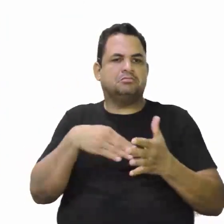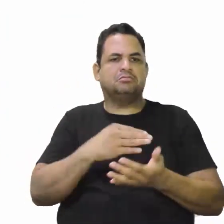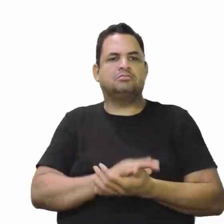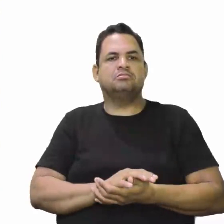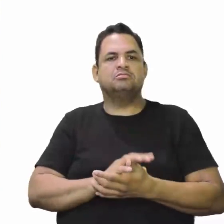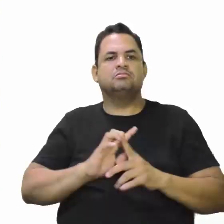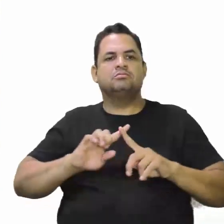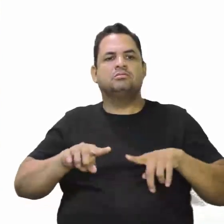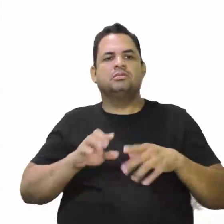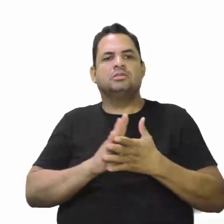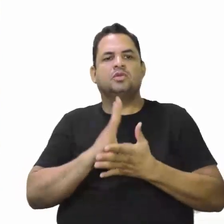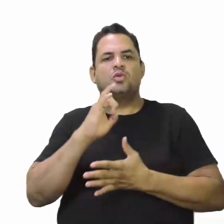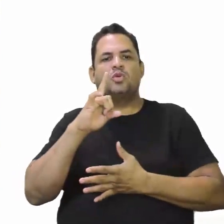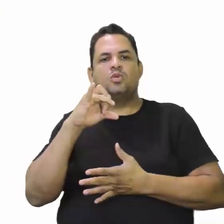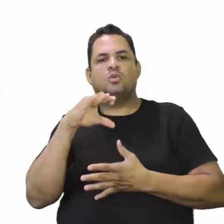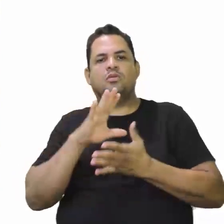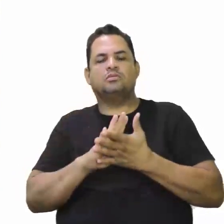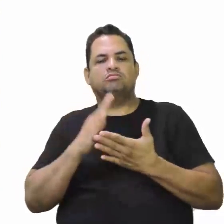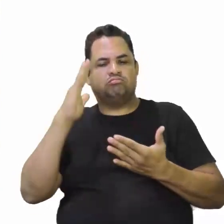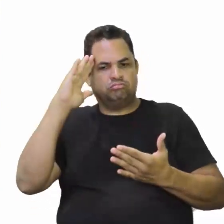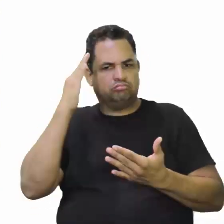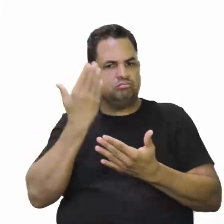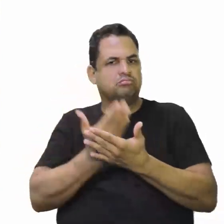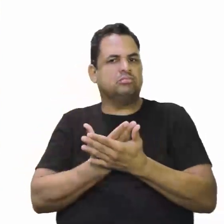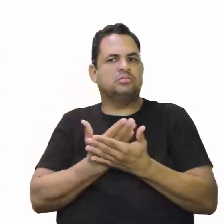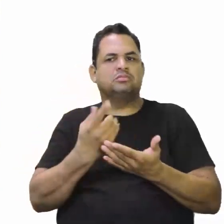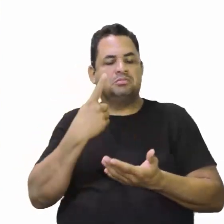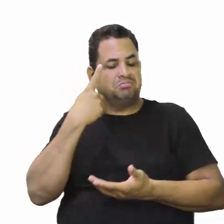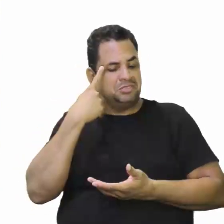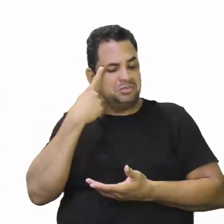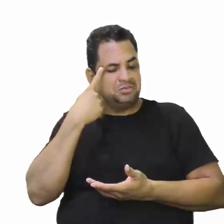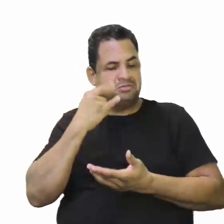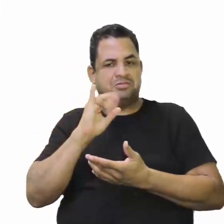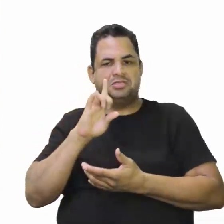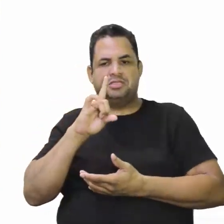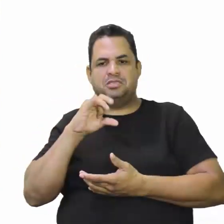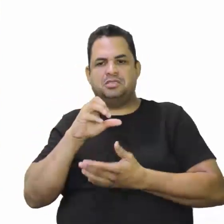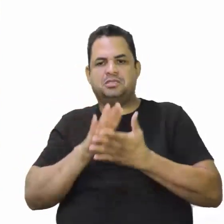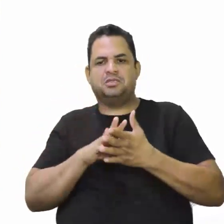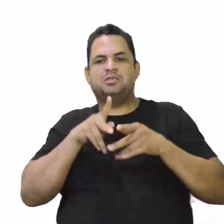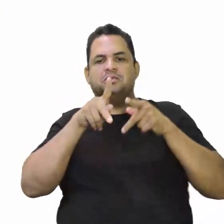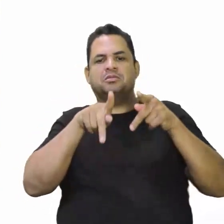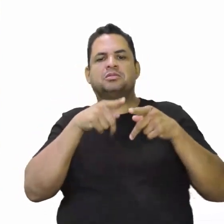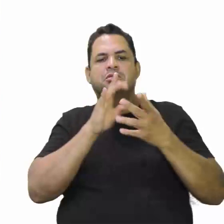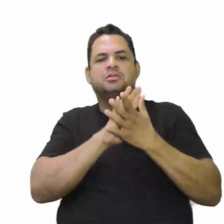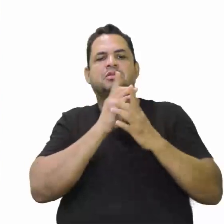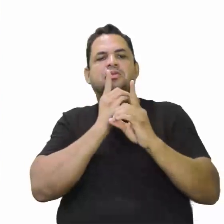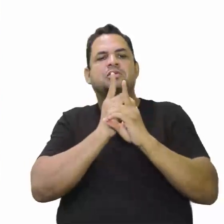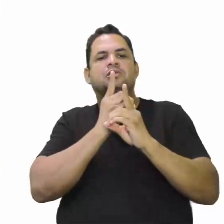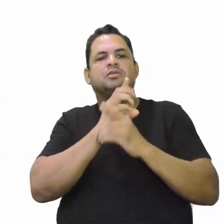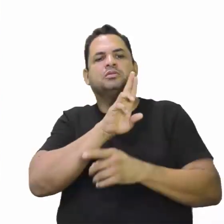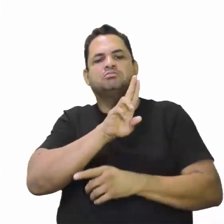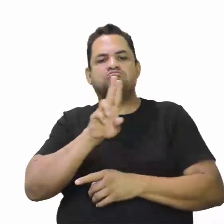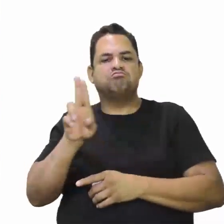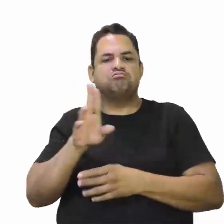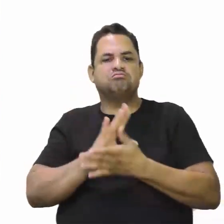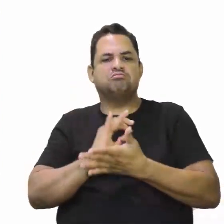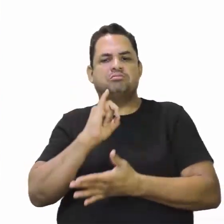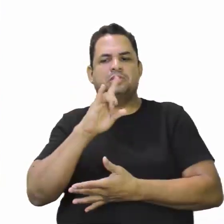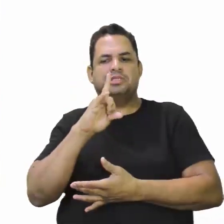Mas Colombo achava que tinha chegado às Índias. E esse povo que ele encontra aqui, ele vai dar o nome de índio.